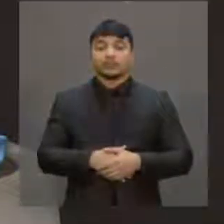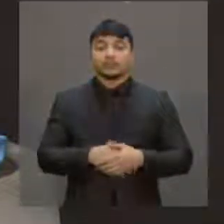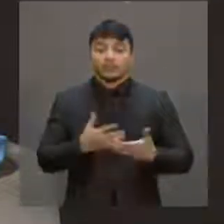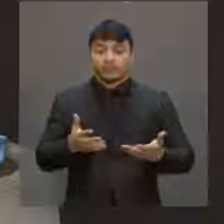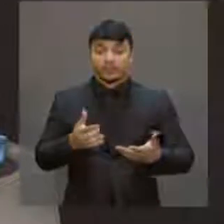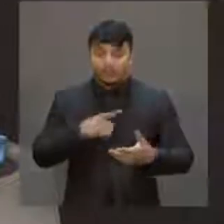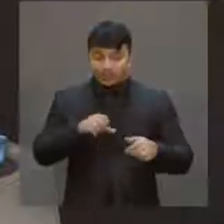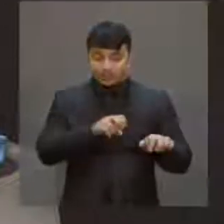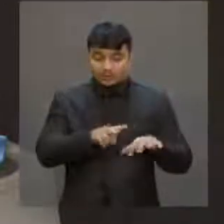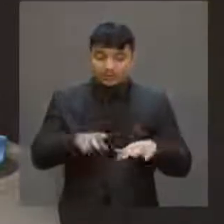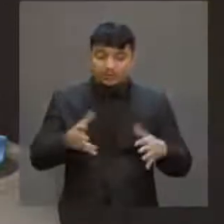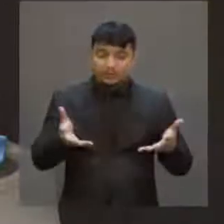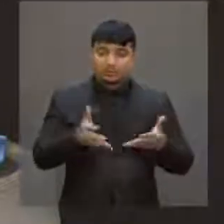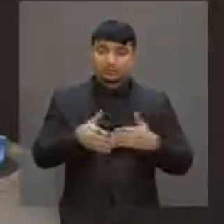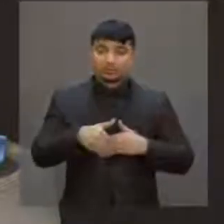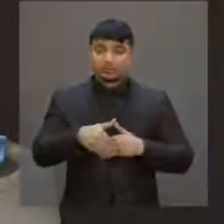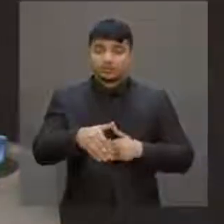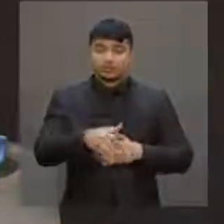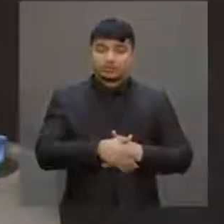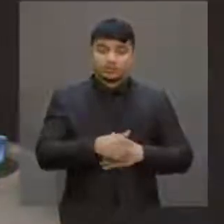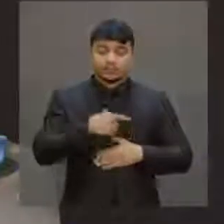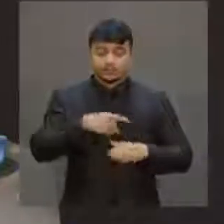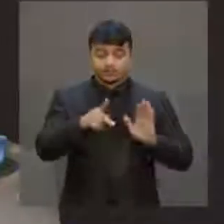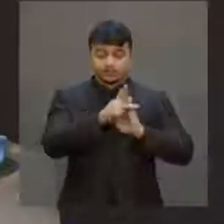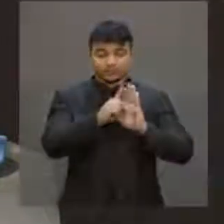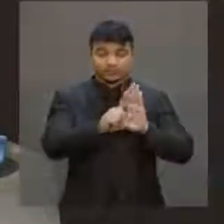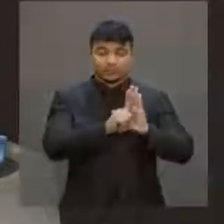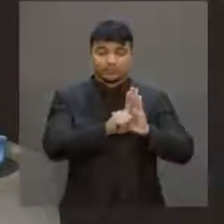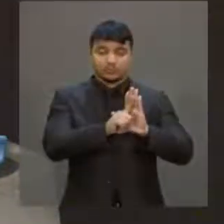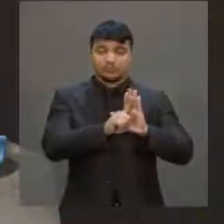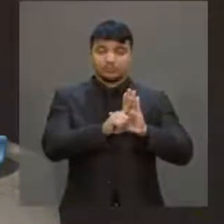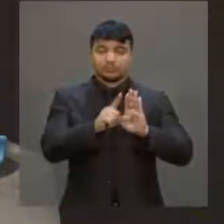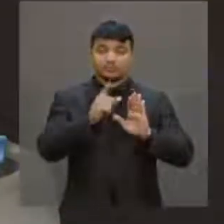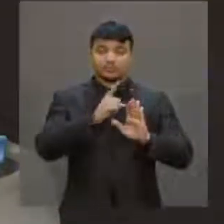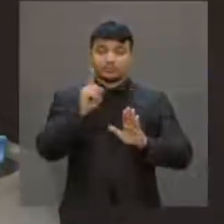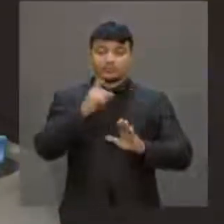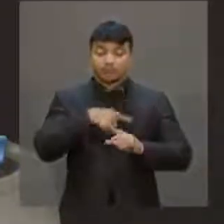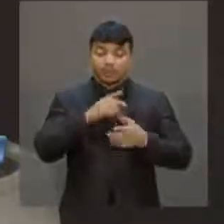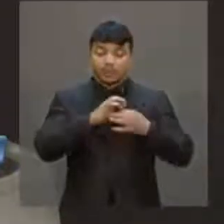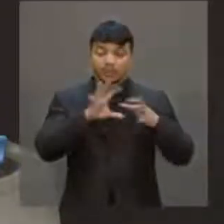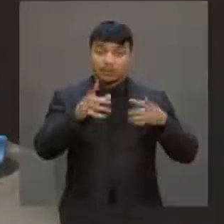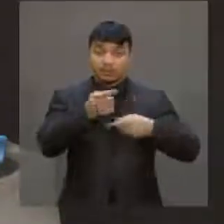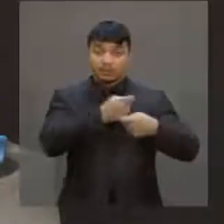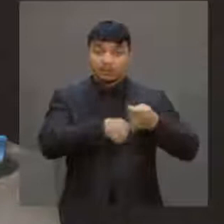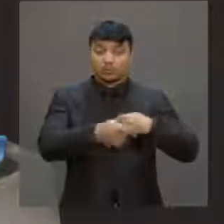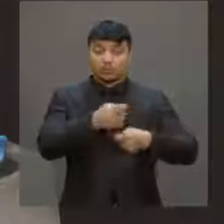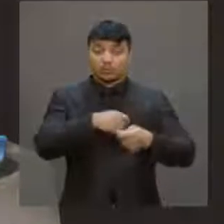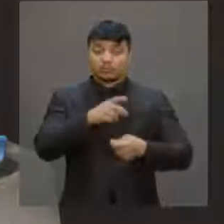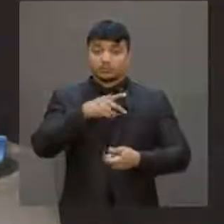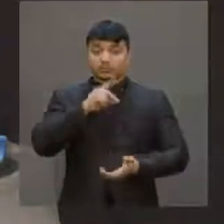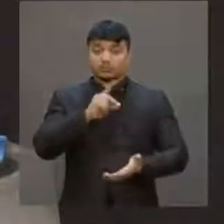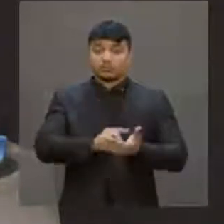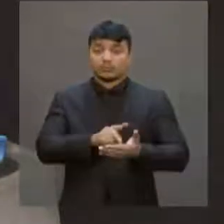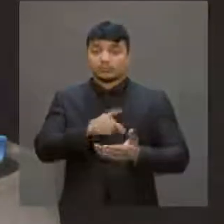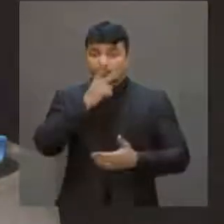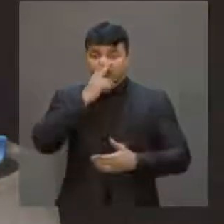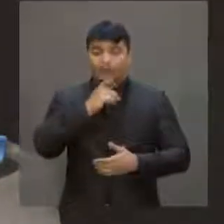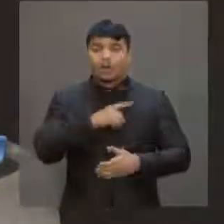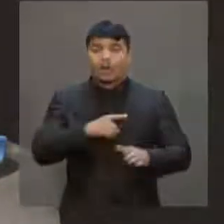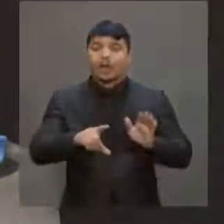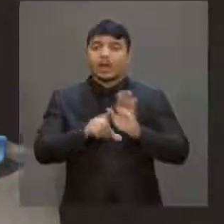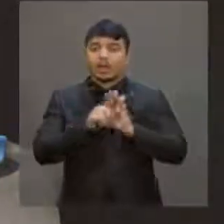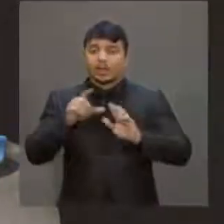Nessa semana, o projeto de lei que foi o de um da MP, da liberdade econômica, na prática é uma segunda reforma